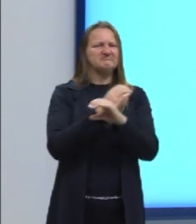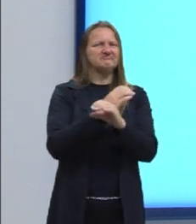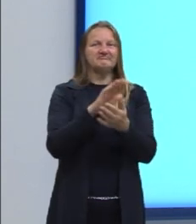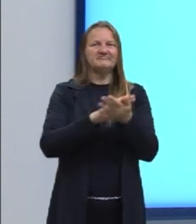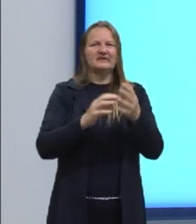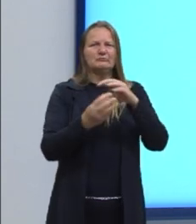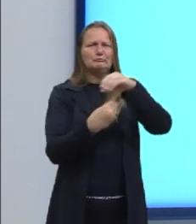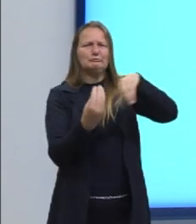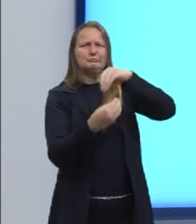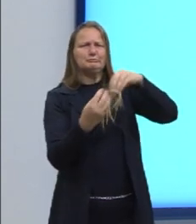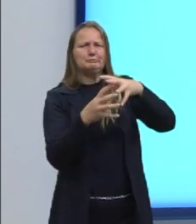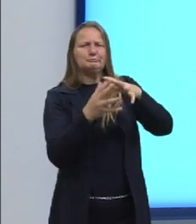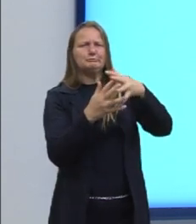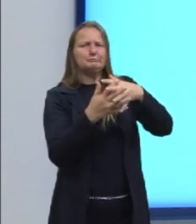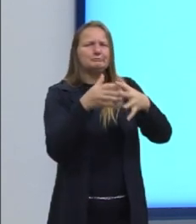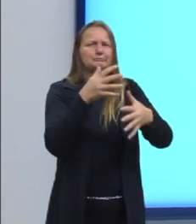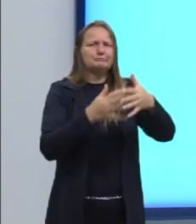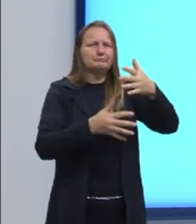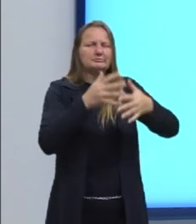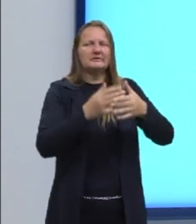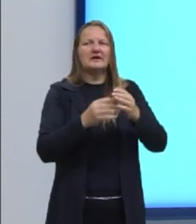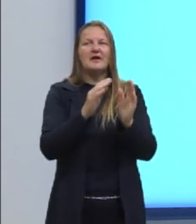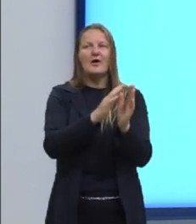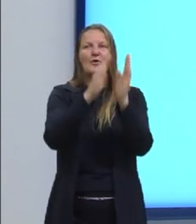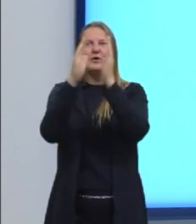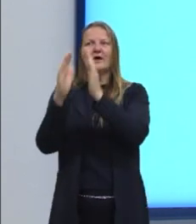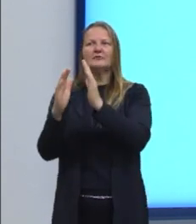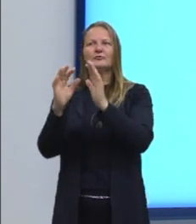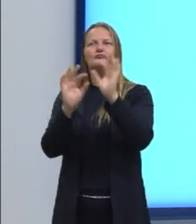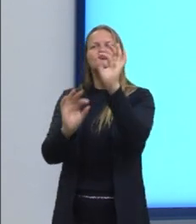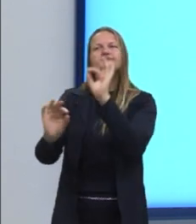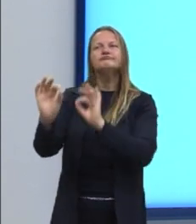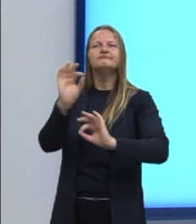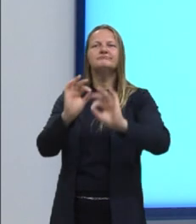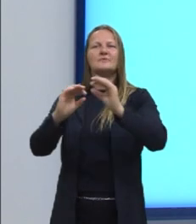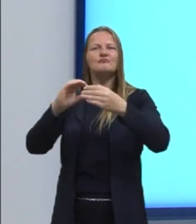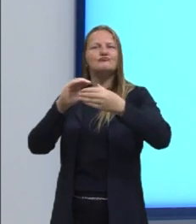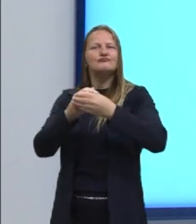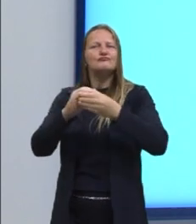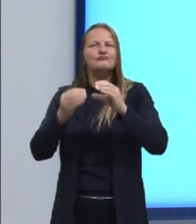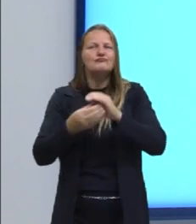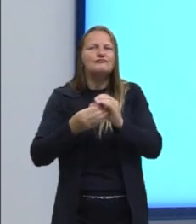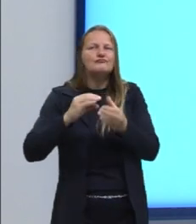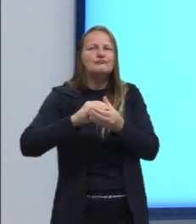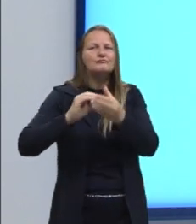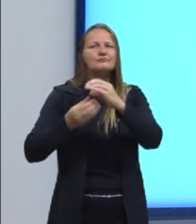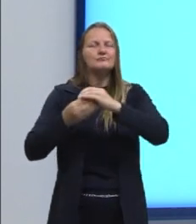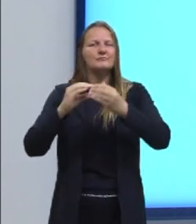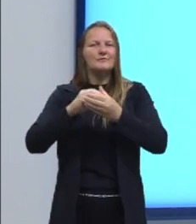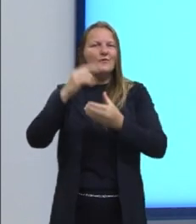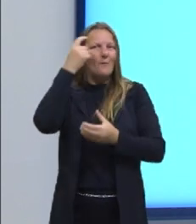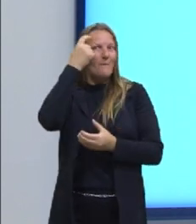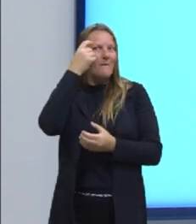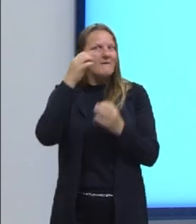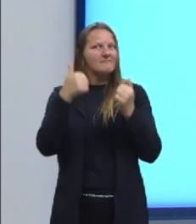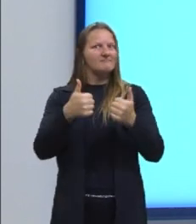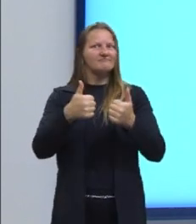não está consistente. E na imagem ao lado, as pecinhas encaixadas perfeitamente nos seus lugares,